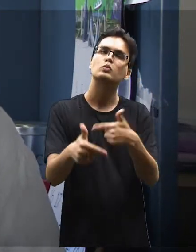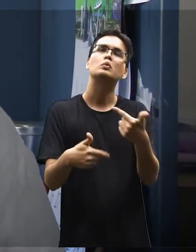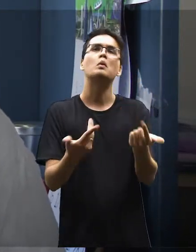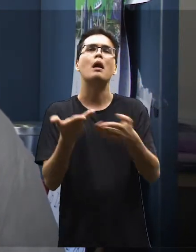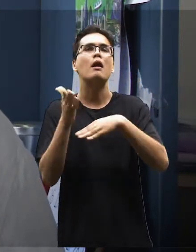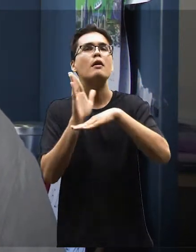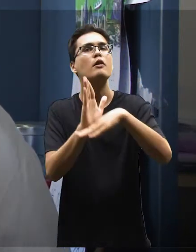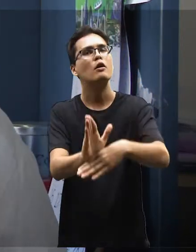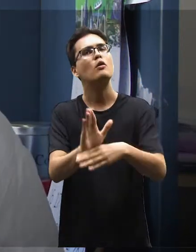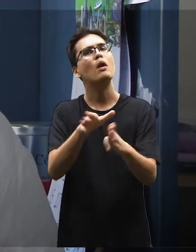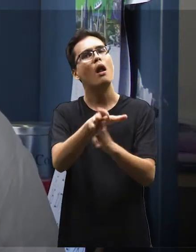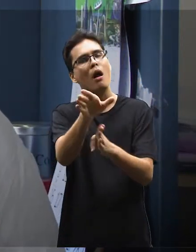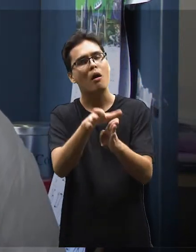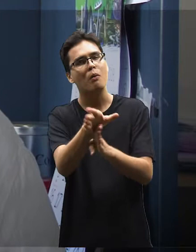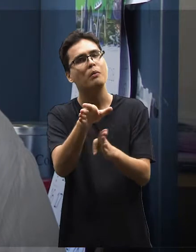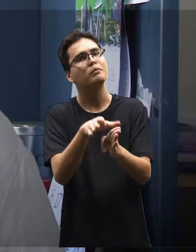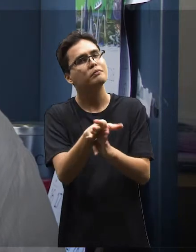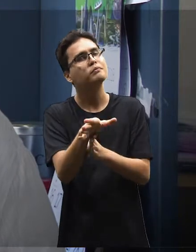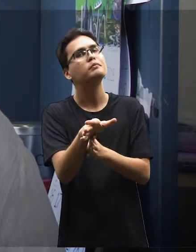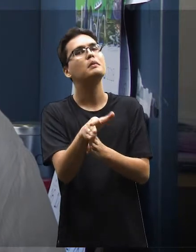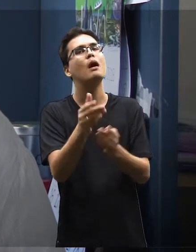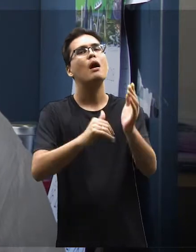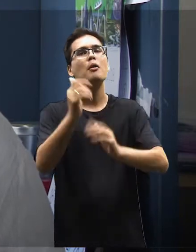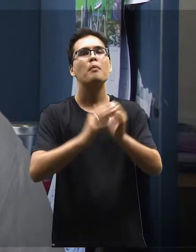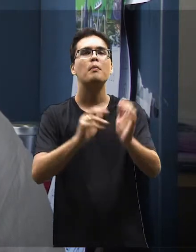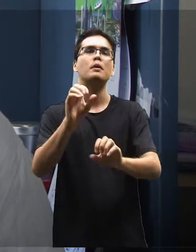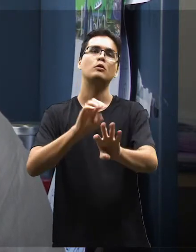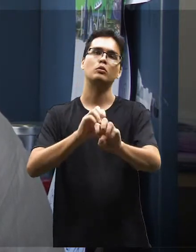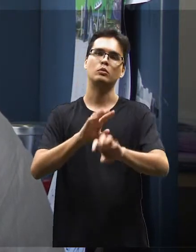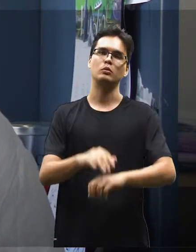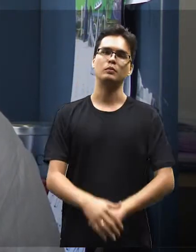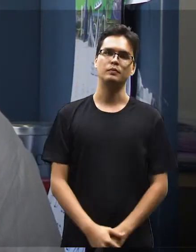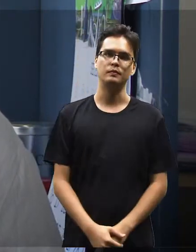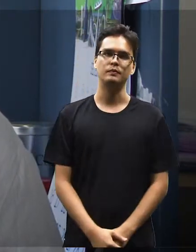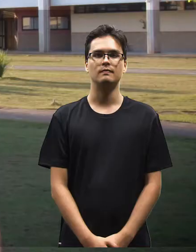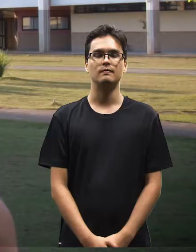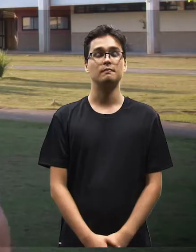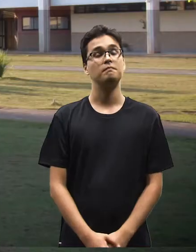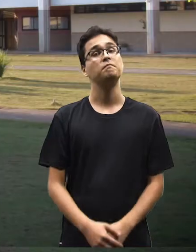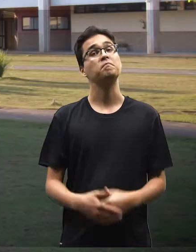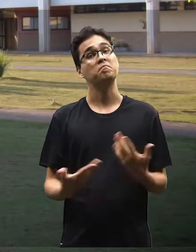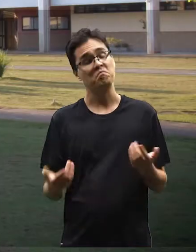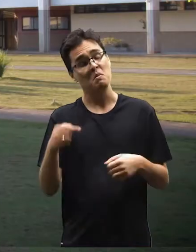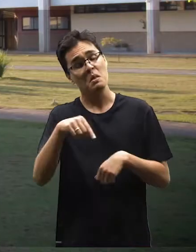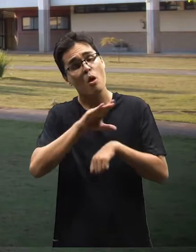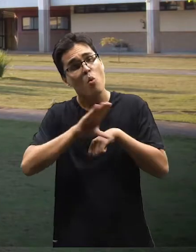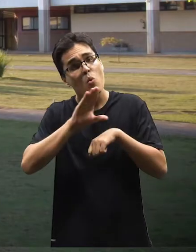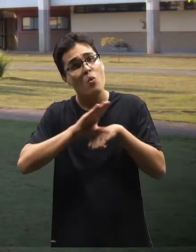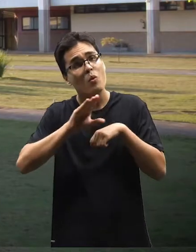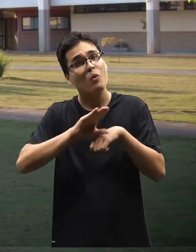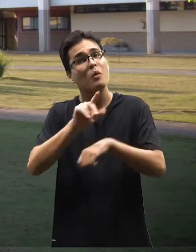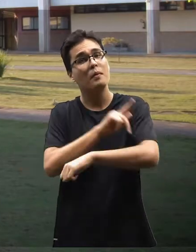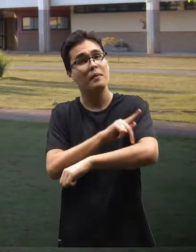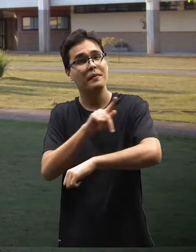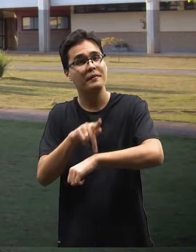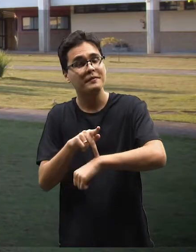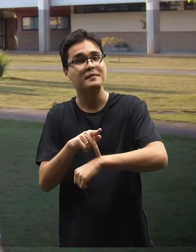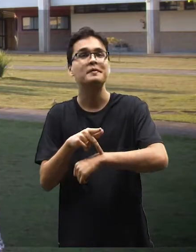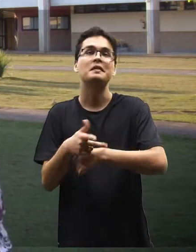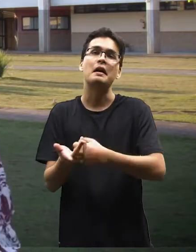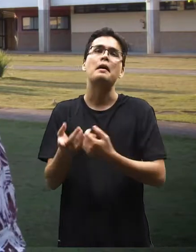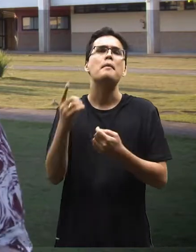ajudar na orientação das práticas educativas. Então, nesse curso de pedagogia,